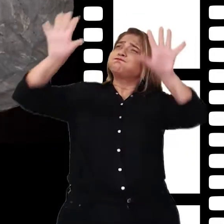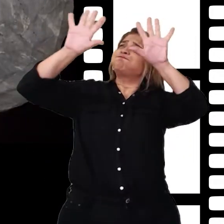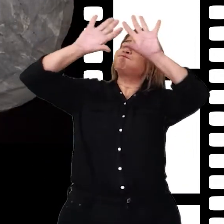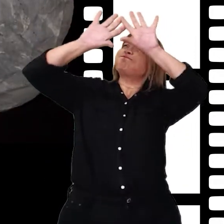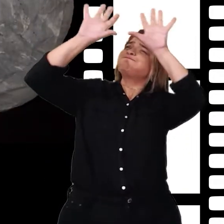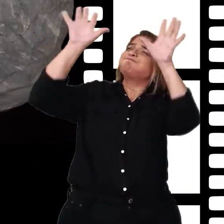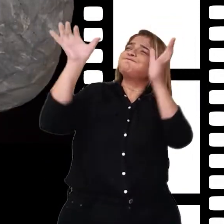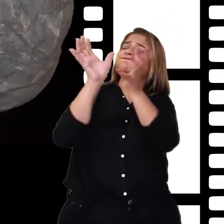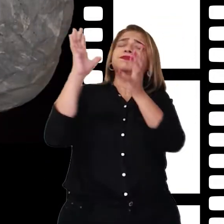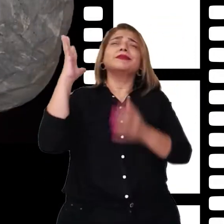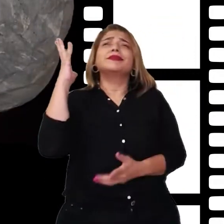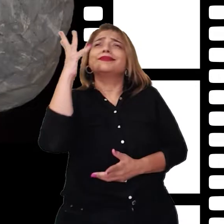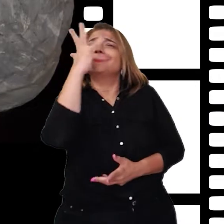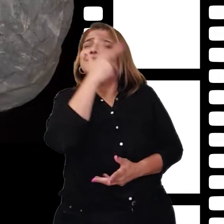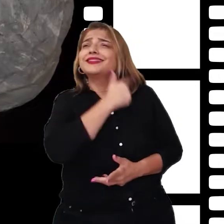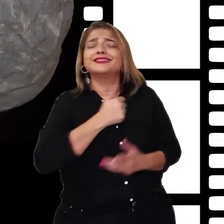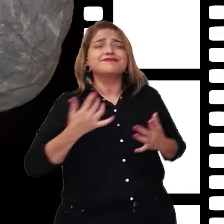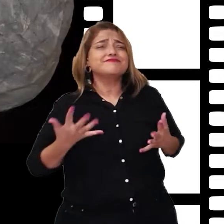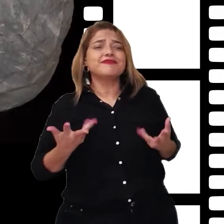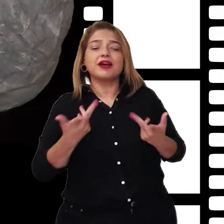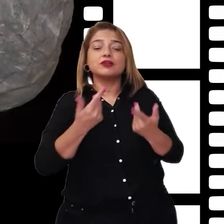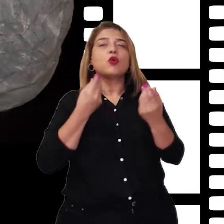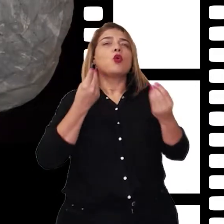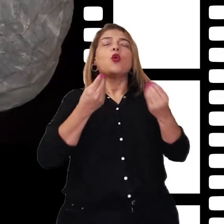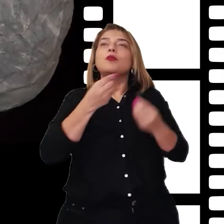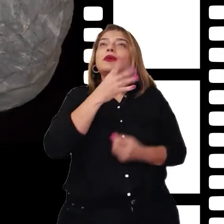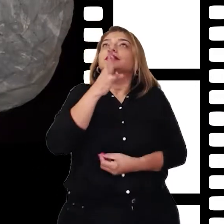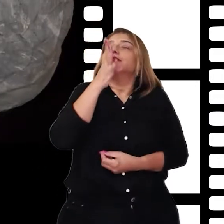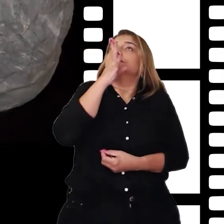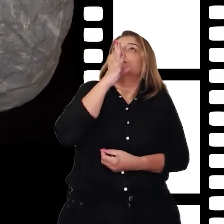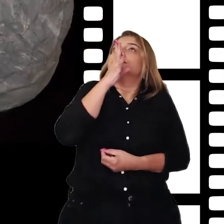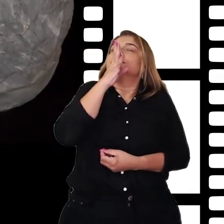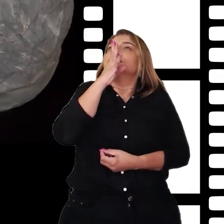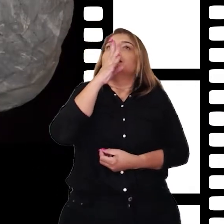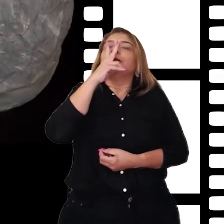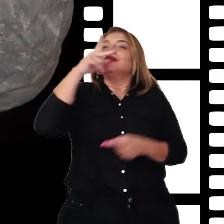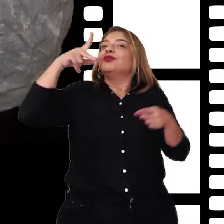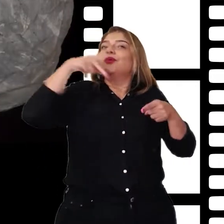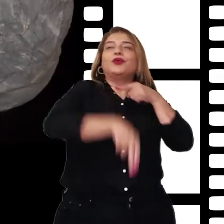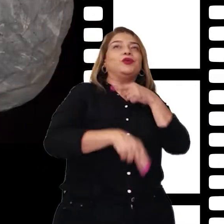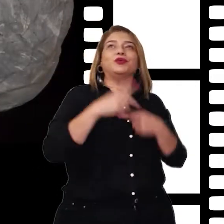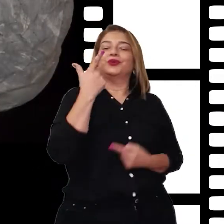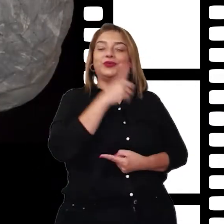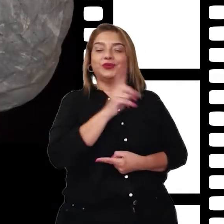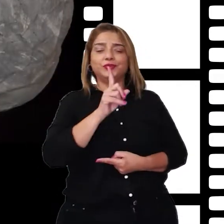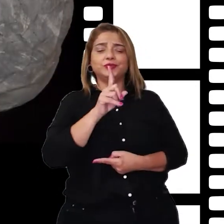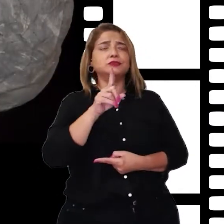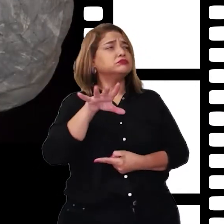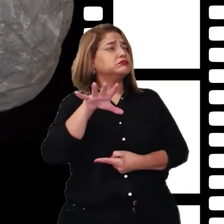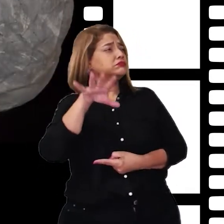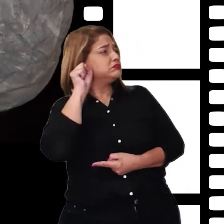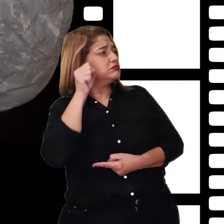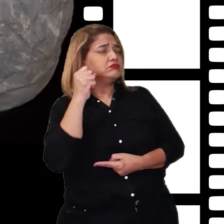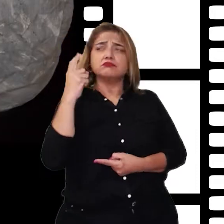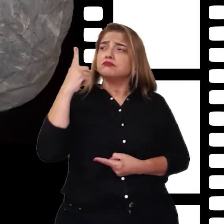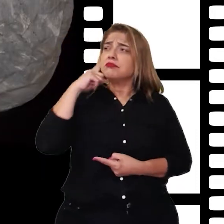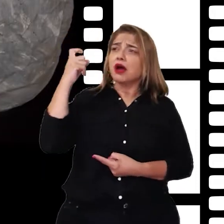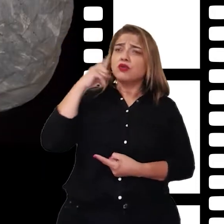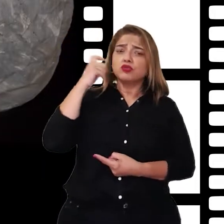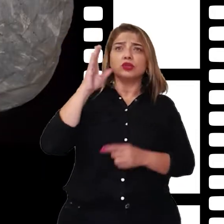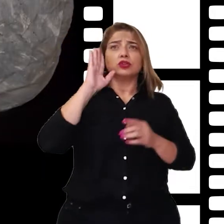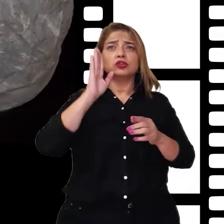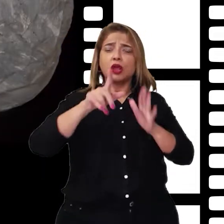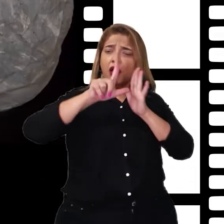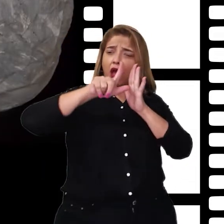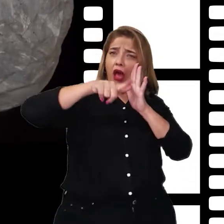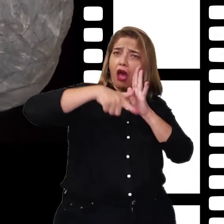linda e tão majestosa, que ele não conseguia parar de admirá-la. Até que ele ouviu um barulho estranho. Já era tarde